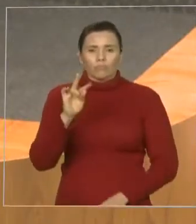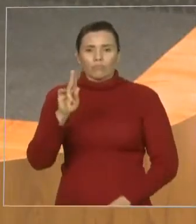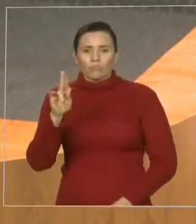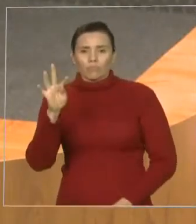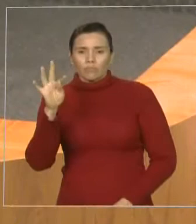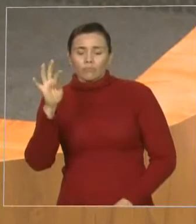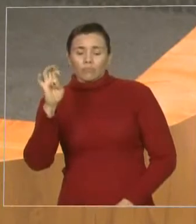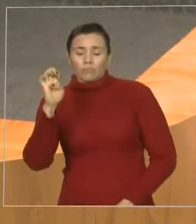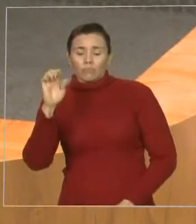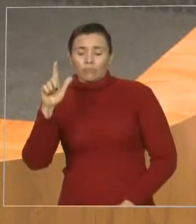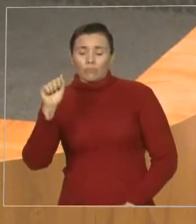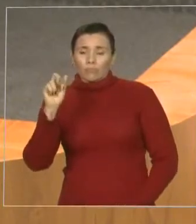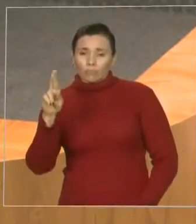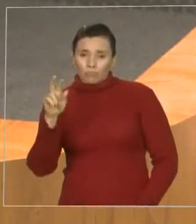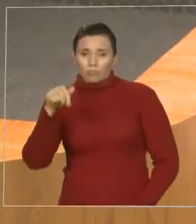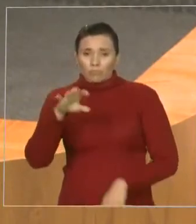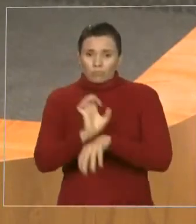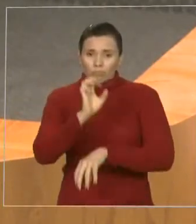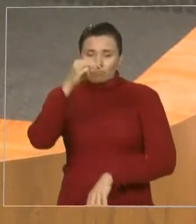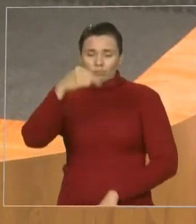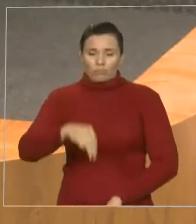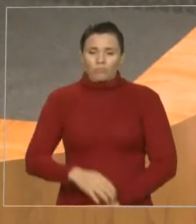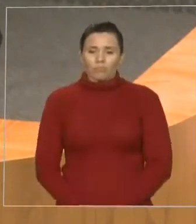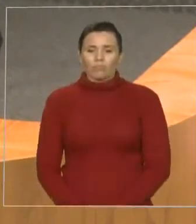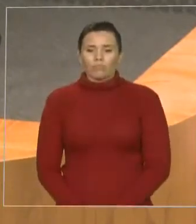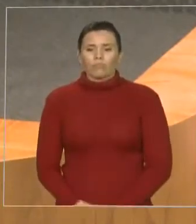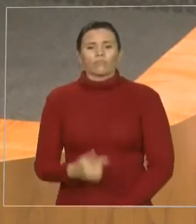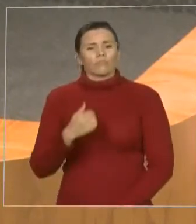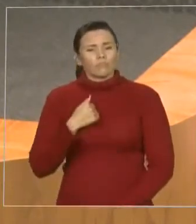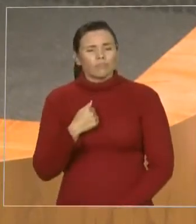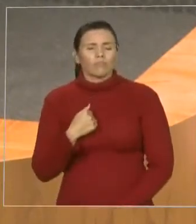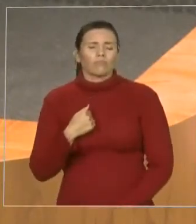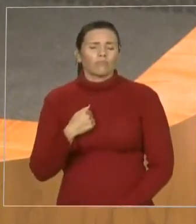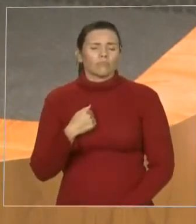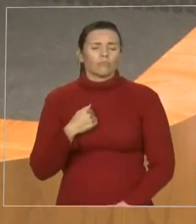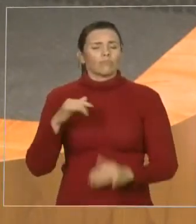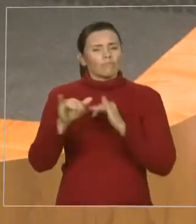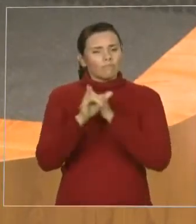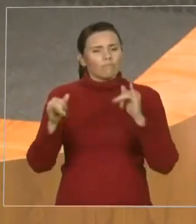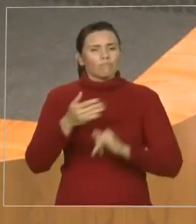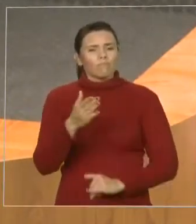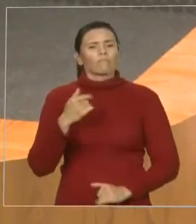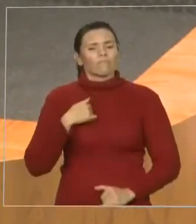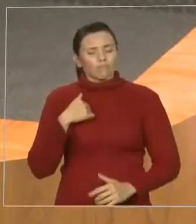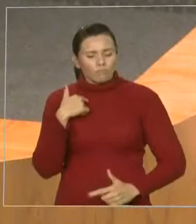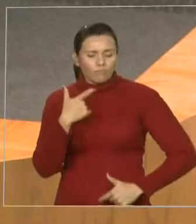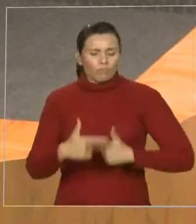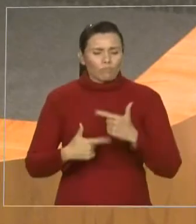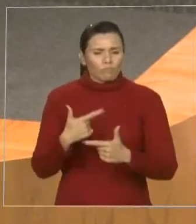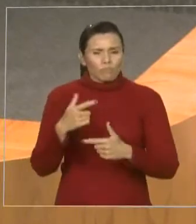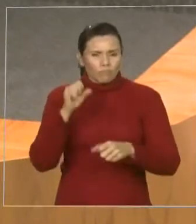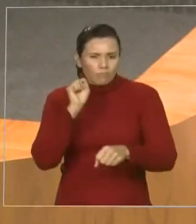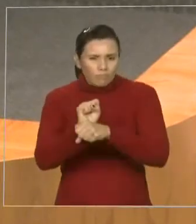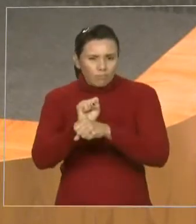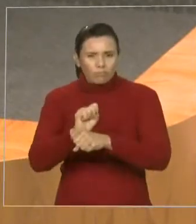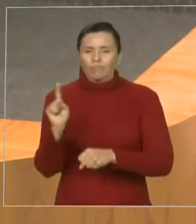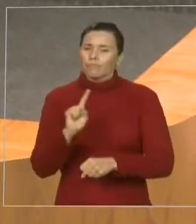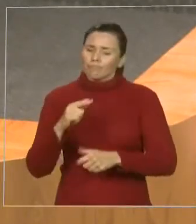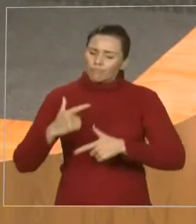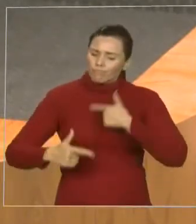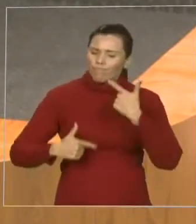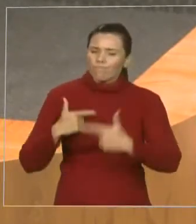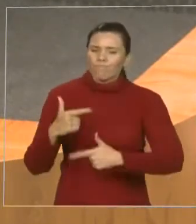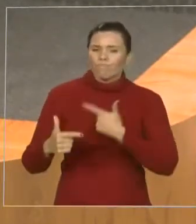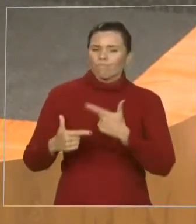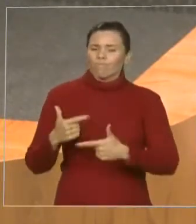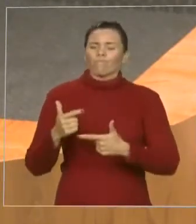intenção nossa é dar continuidade a esse trabalho de fortalecimento dos conselheiros tutelares do Estado, porque são homens e mulheres abnegados ou